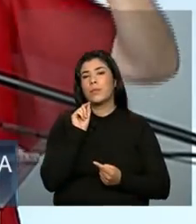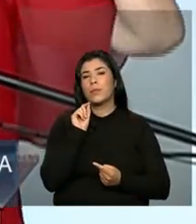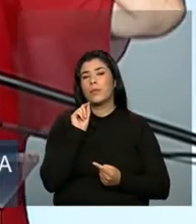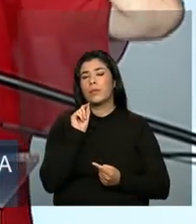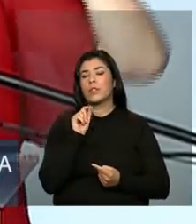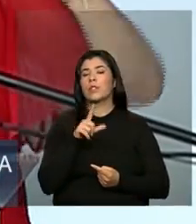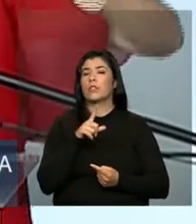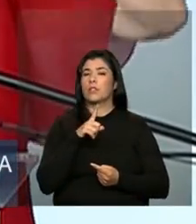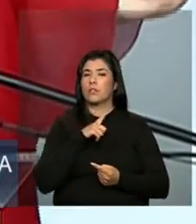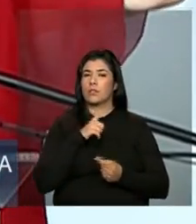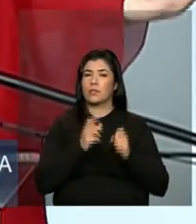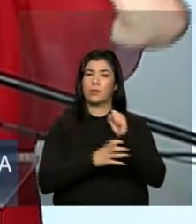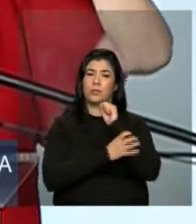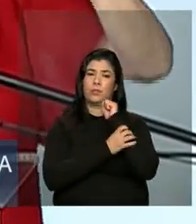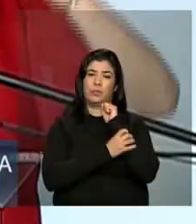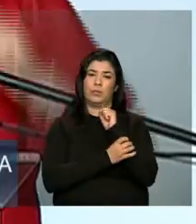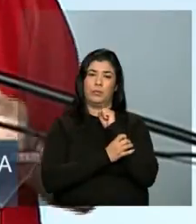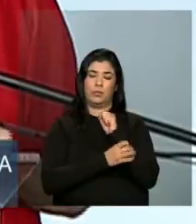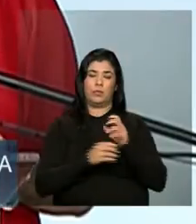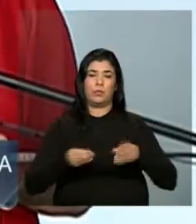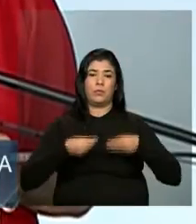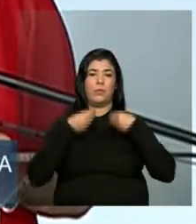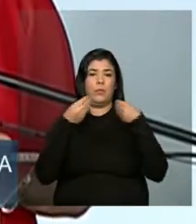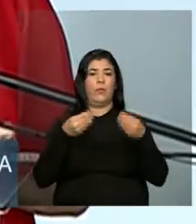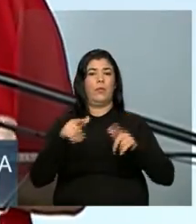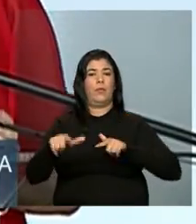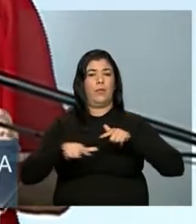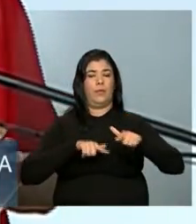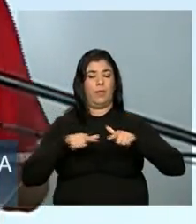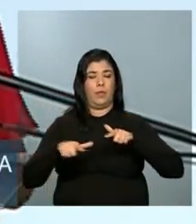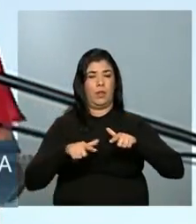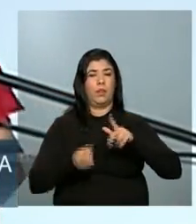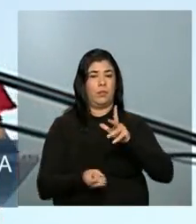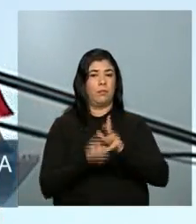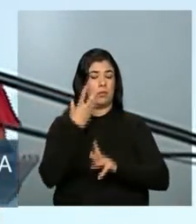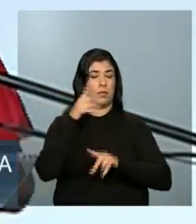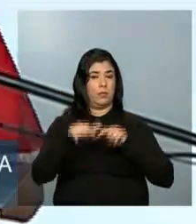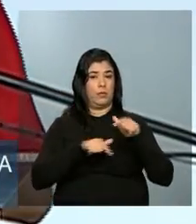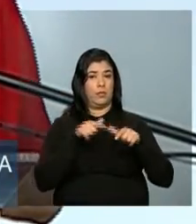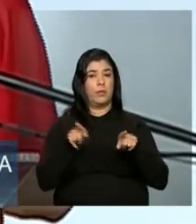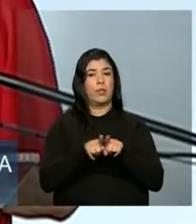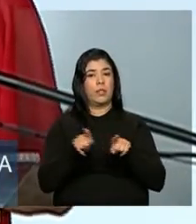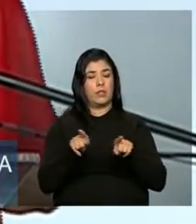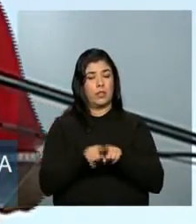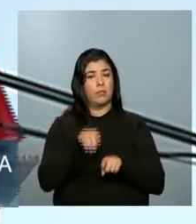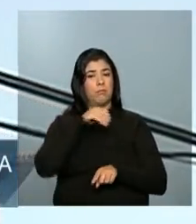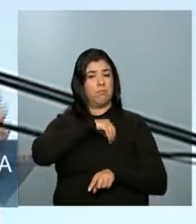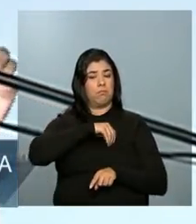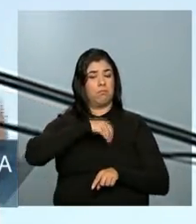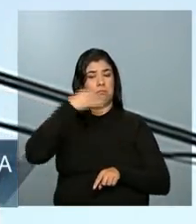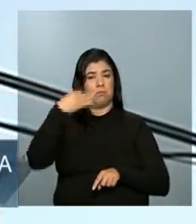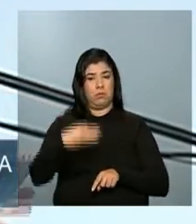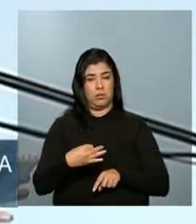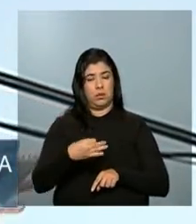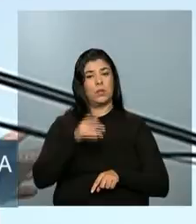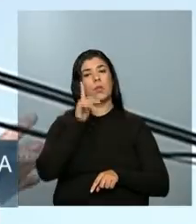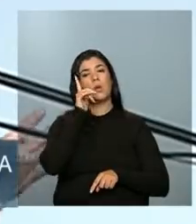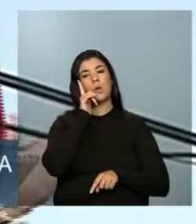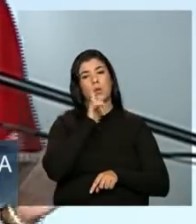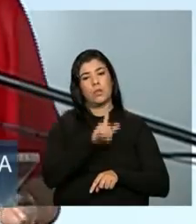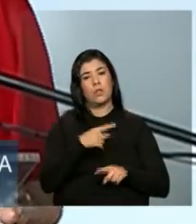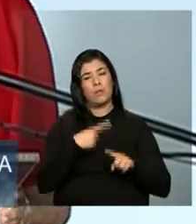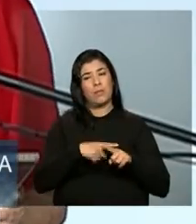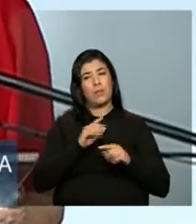garantir emprego e garantir salário. E conseguimos, enquanto o mundo